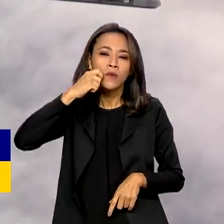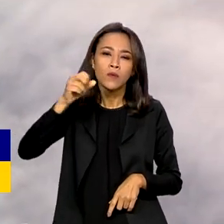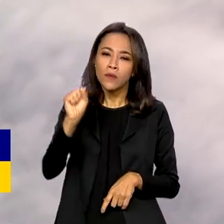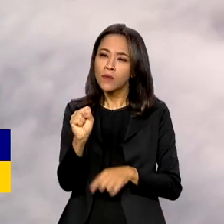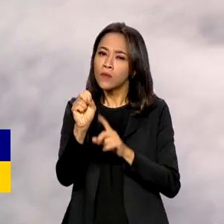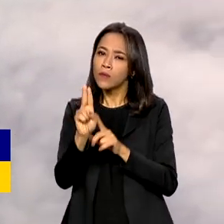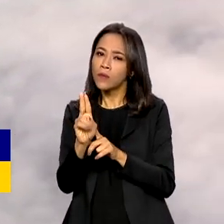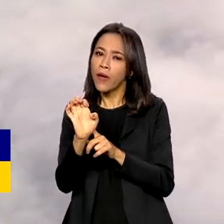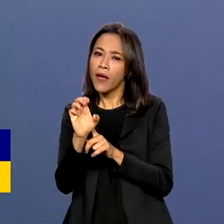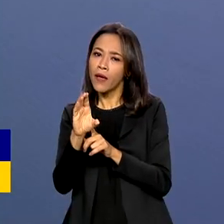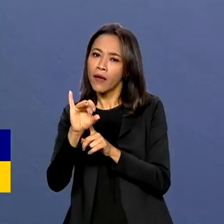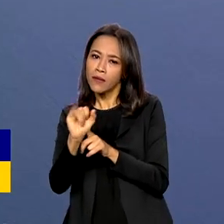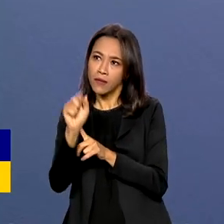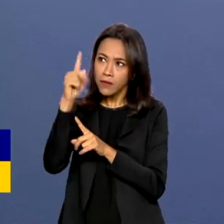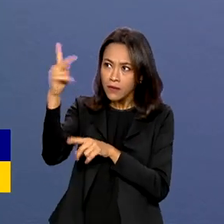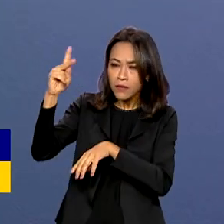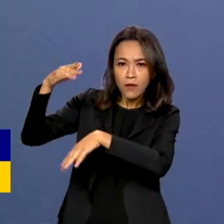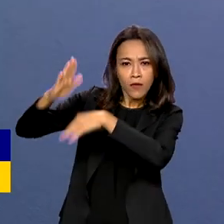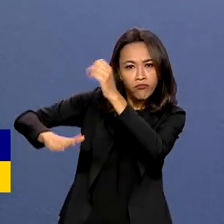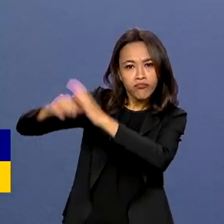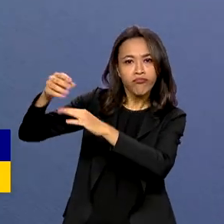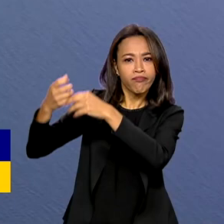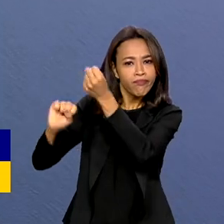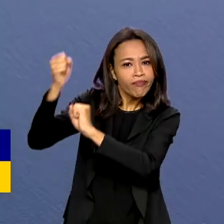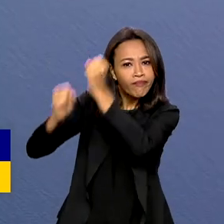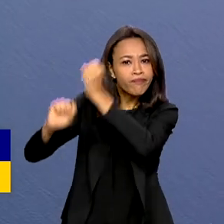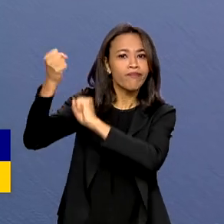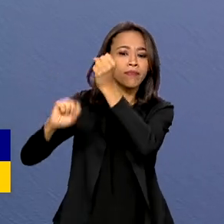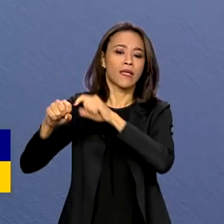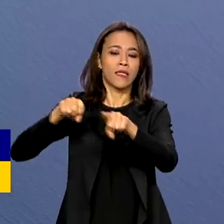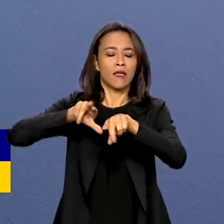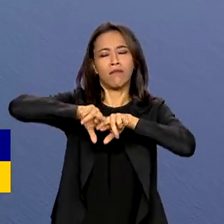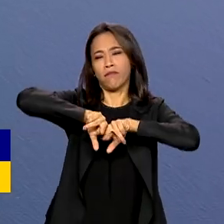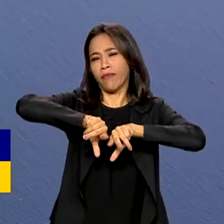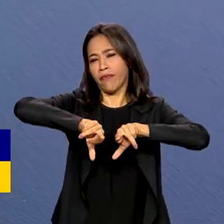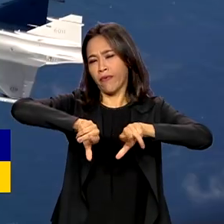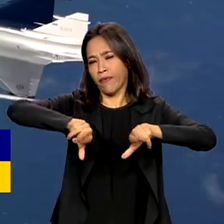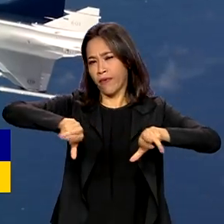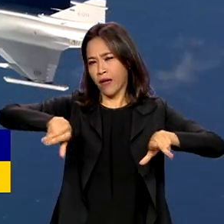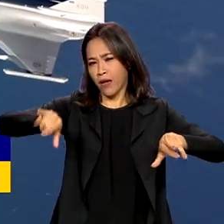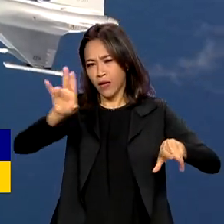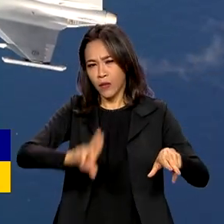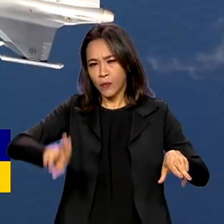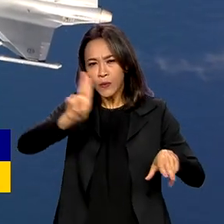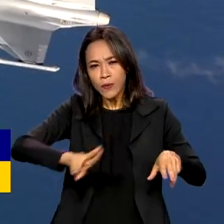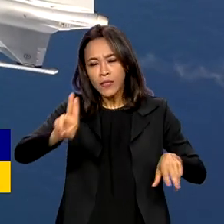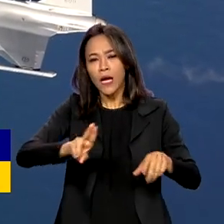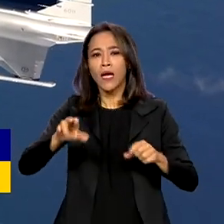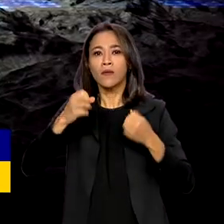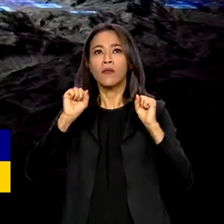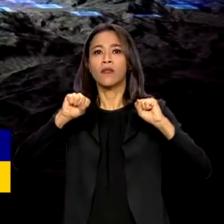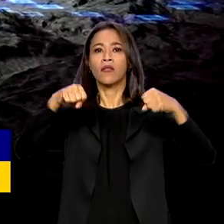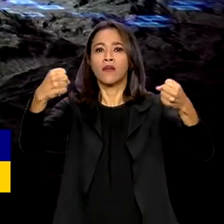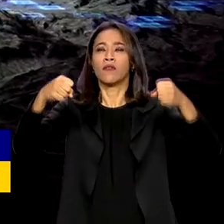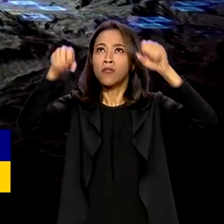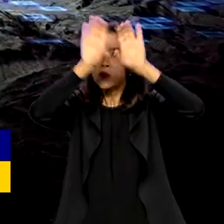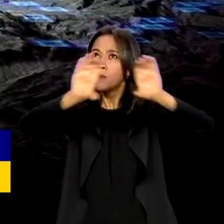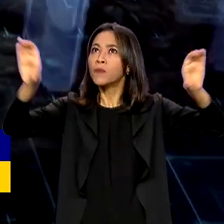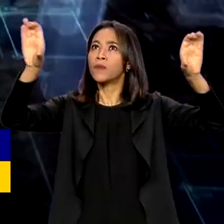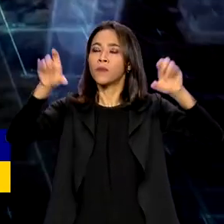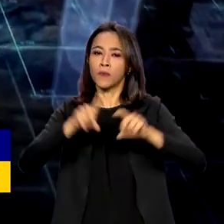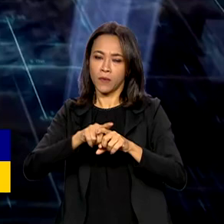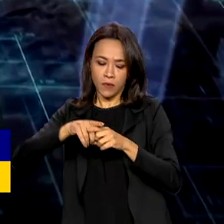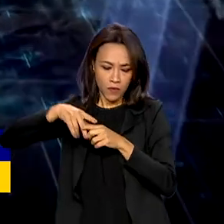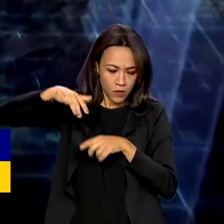aeronave leve e ágil, com capacidade de operar em várias missões diferentes, incluindo defesa aérea, ataque ao